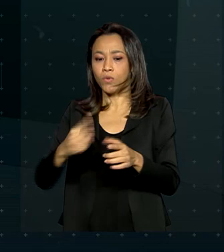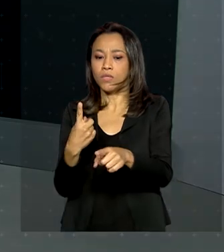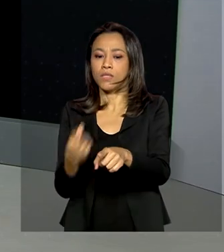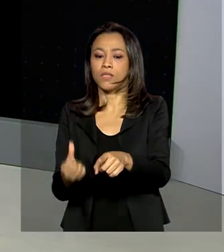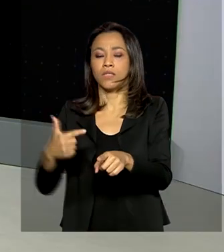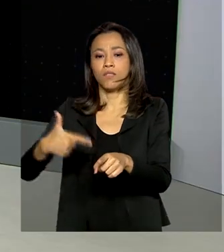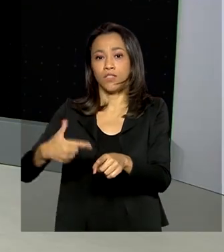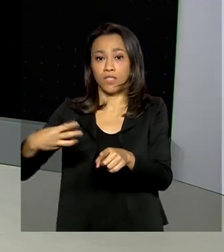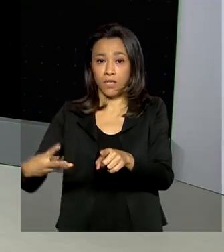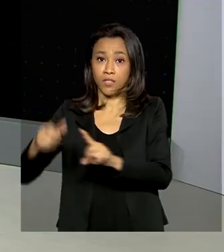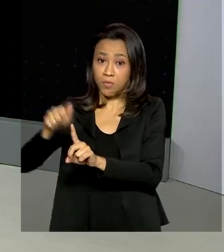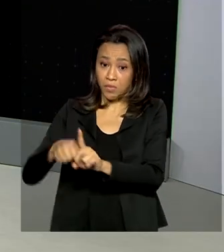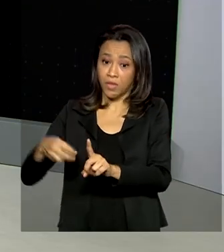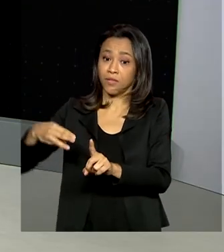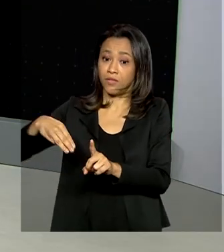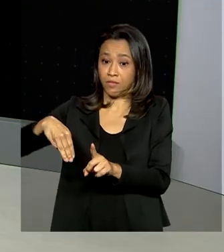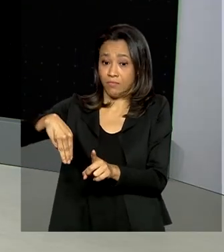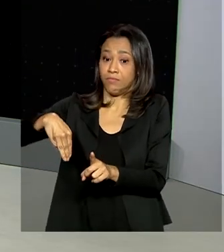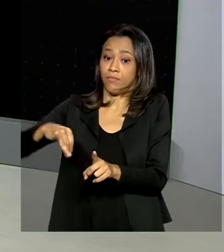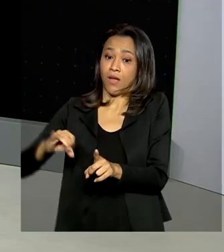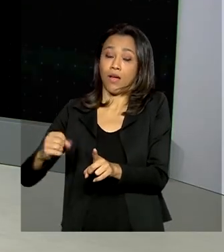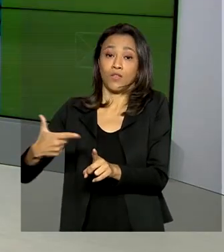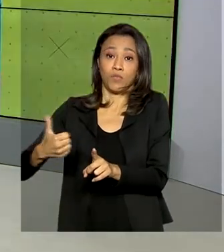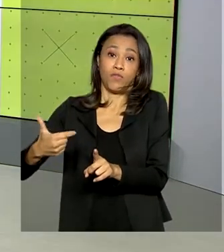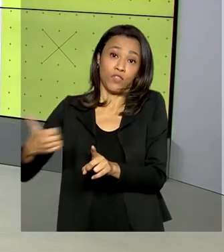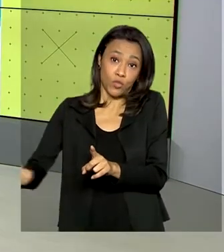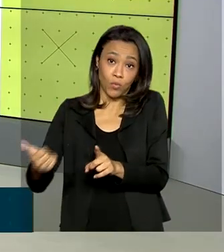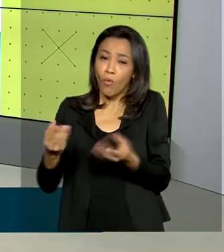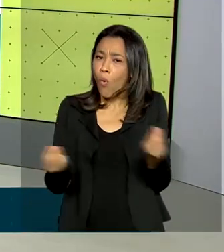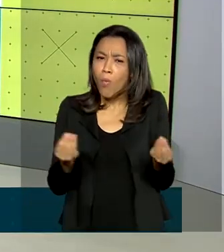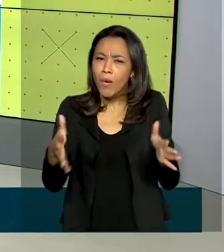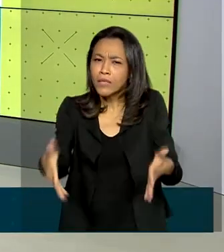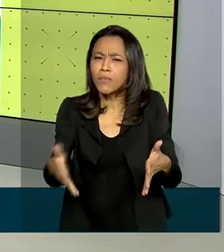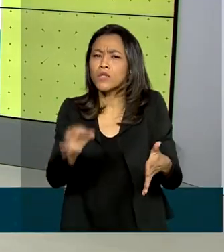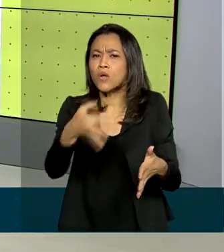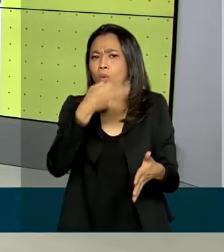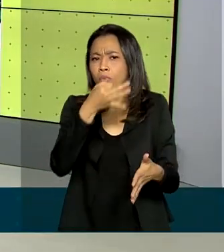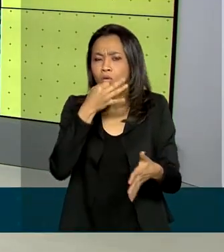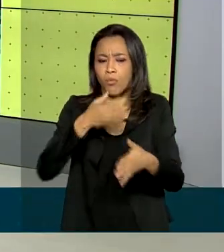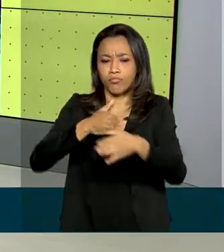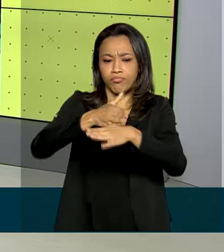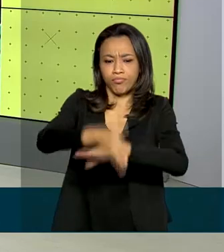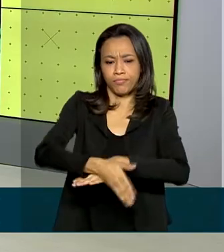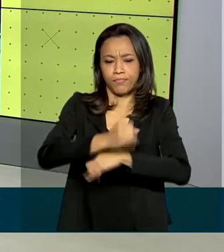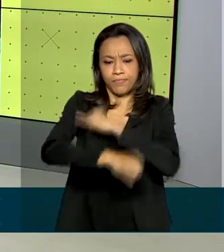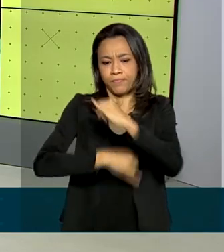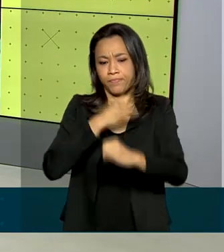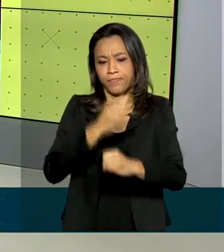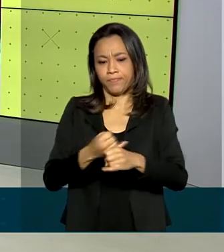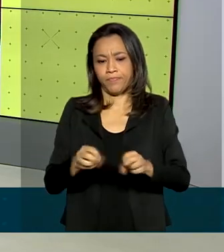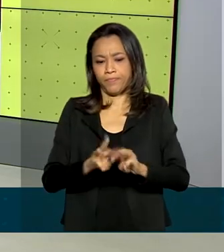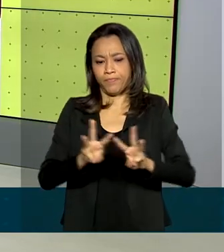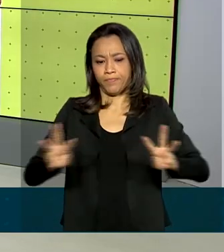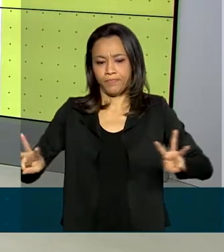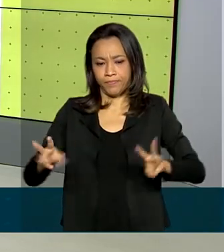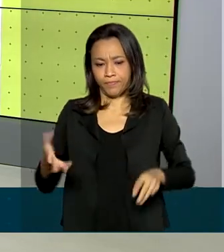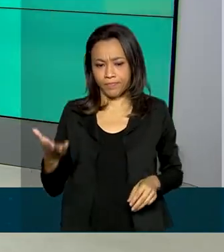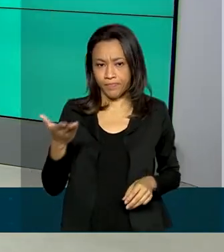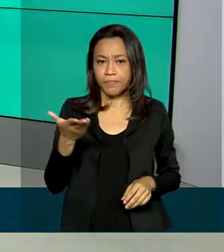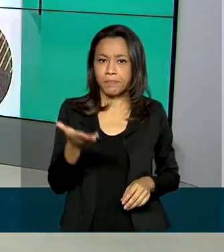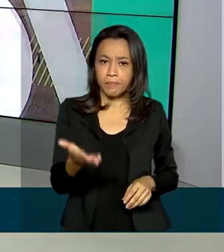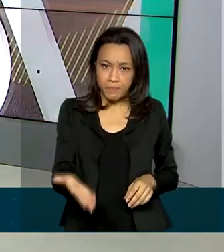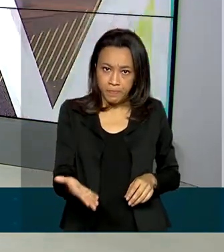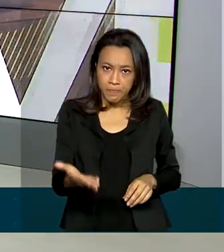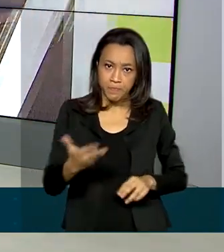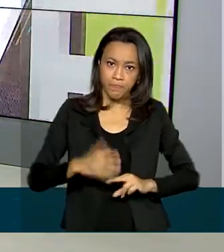23 de maio de 2021. Para participar, basta entrar em enem.inep.gov.br barra